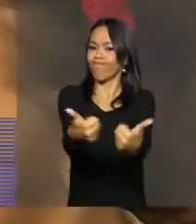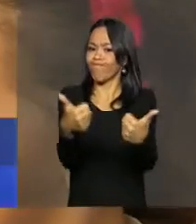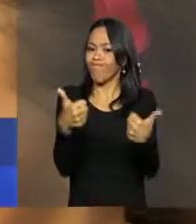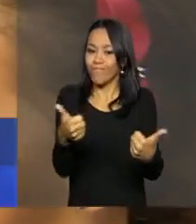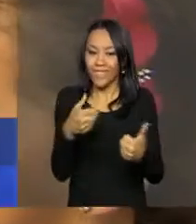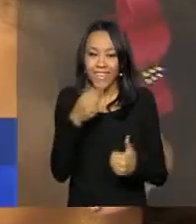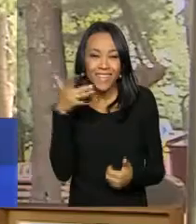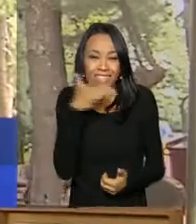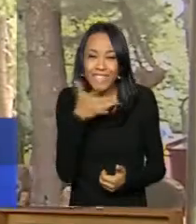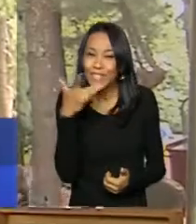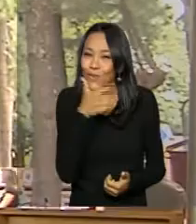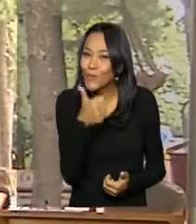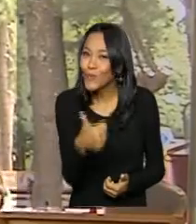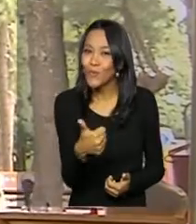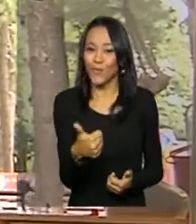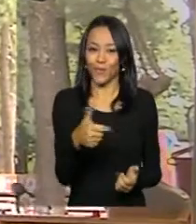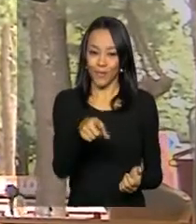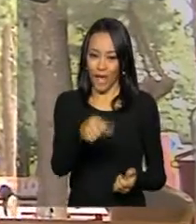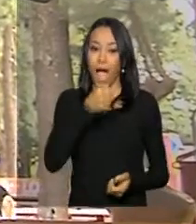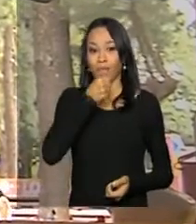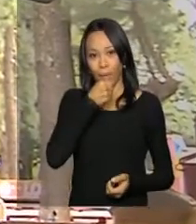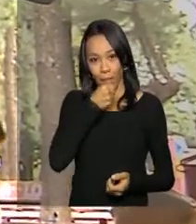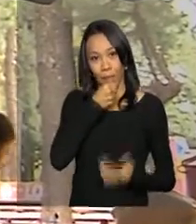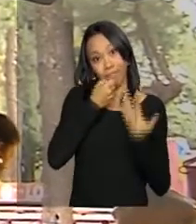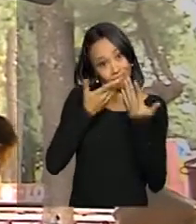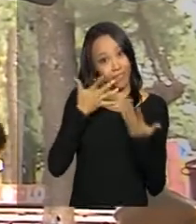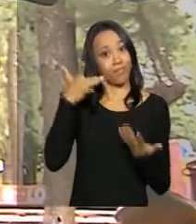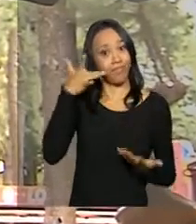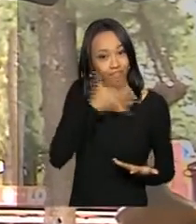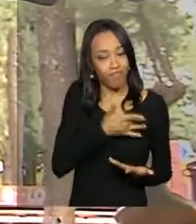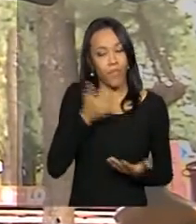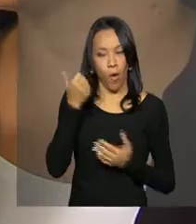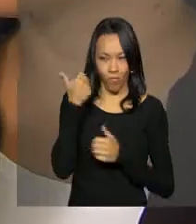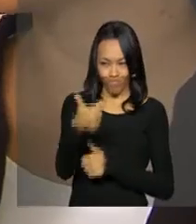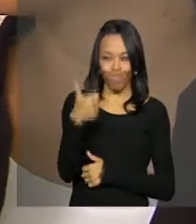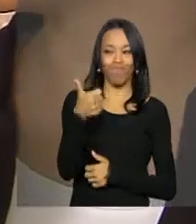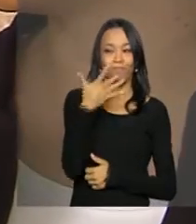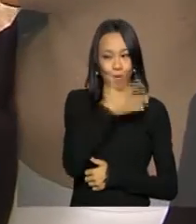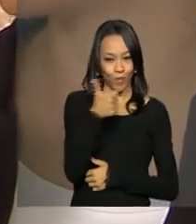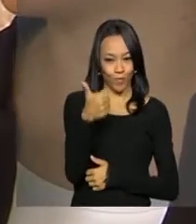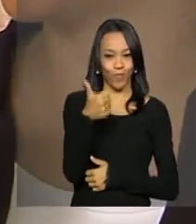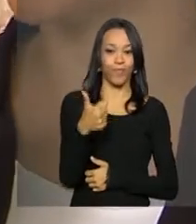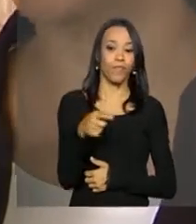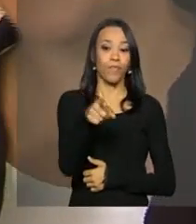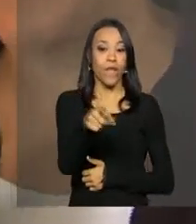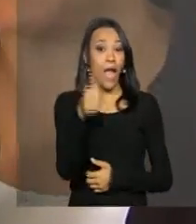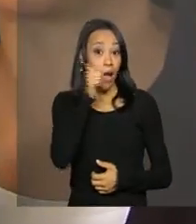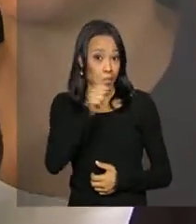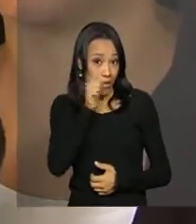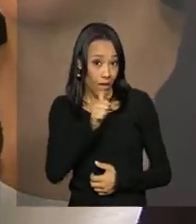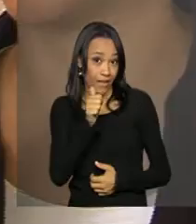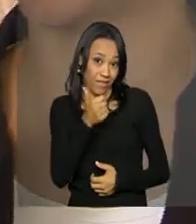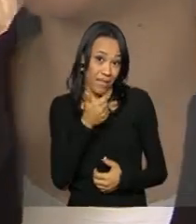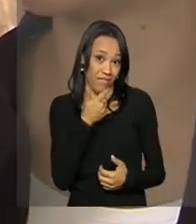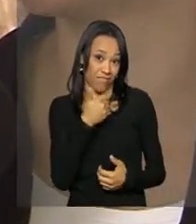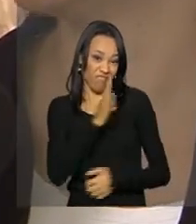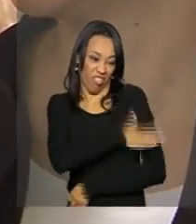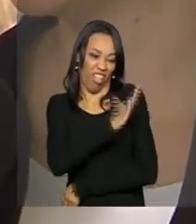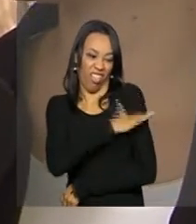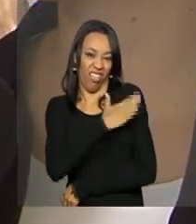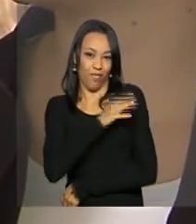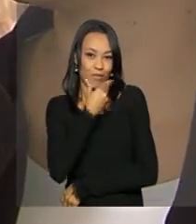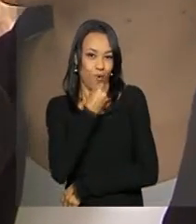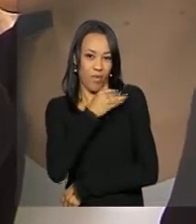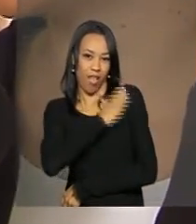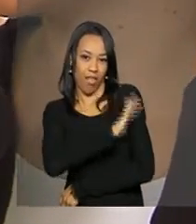Está delicioso! Nem a repórter resistiu. Aprovado! Um ponto positivo para a mulher, não desmerecendo os homens, claro que não,